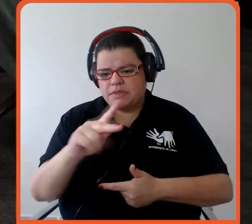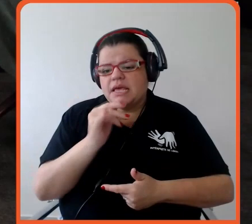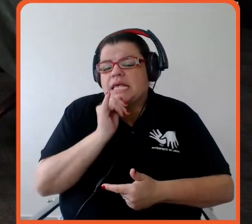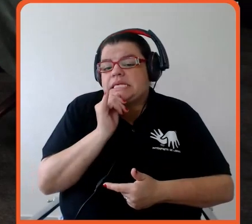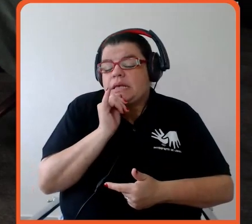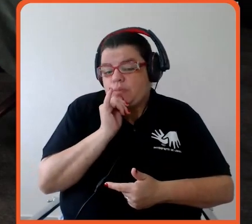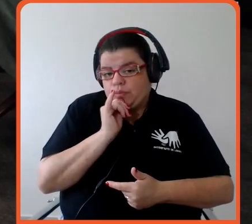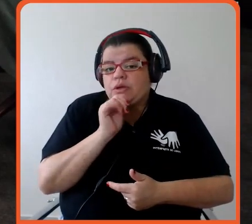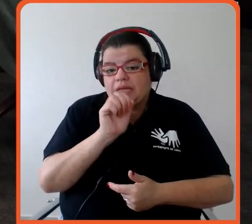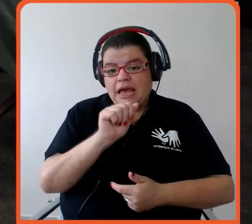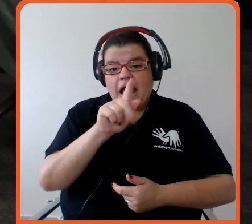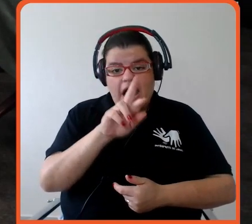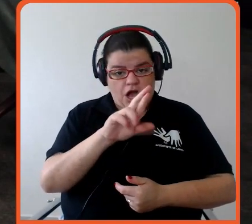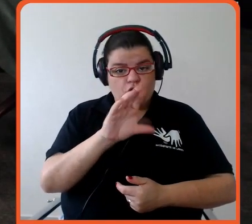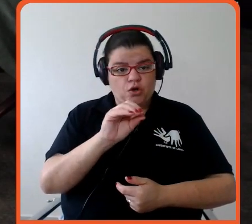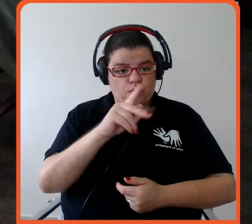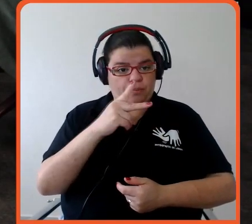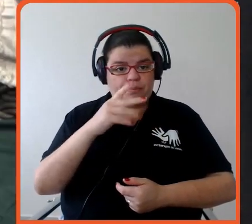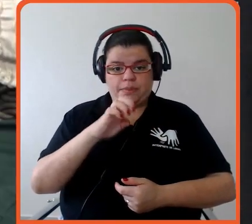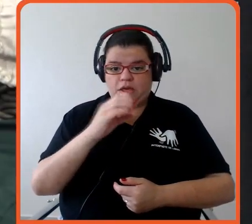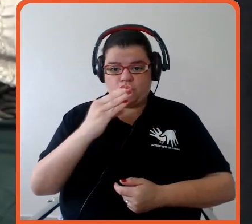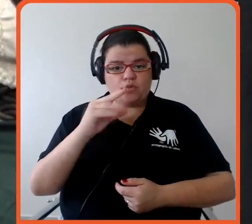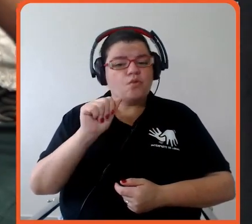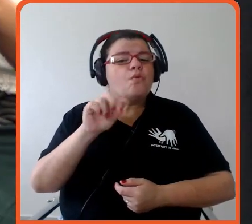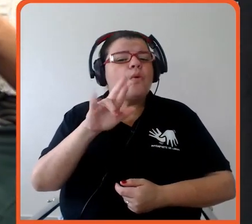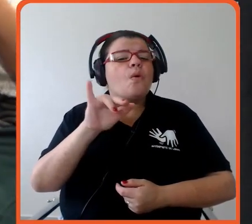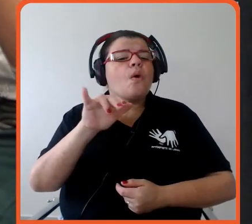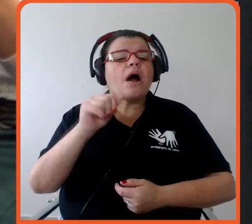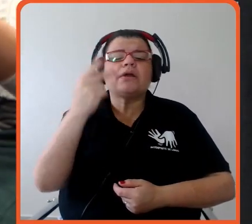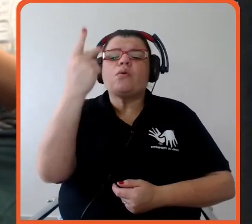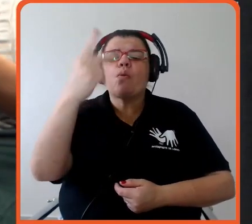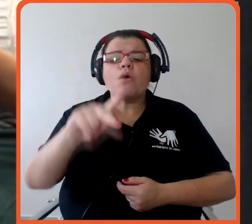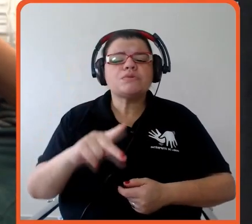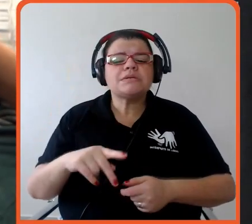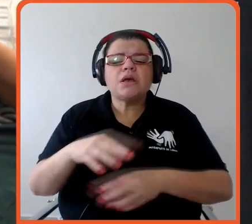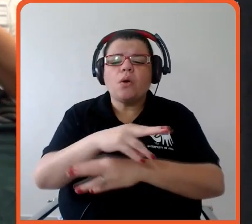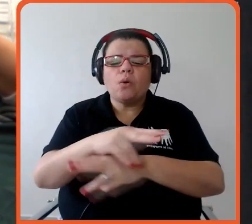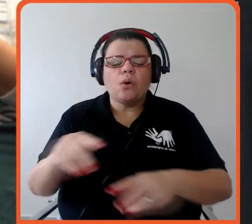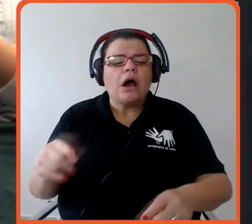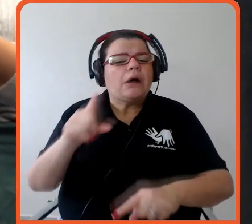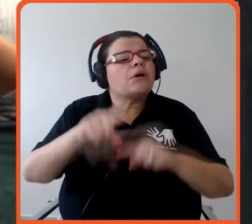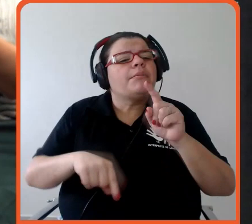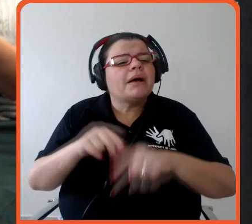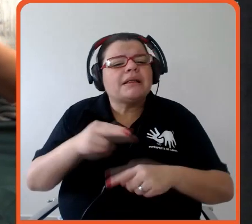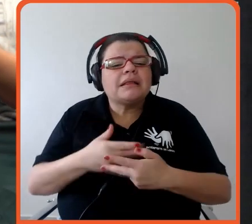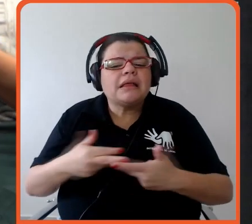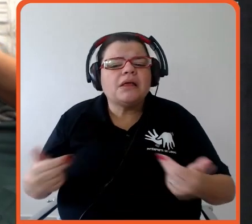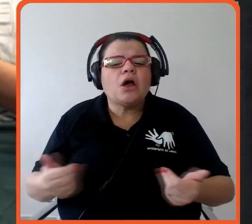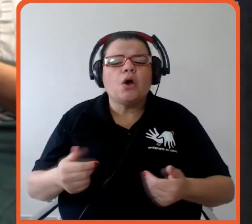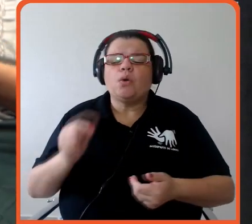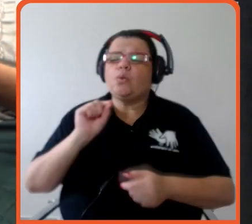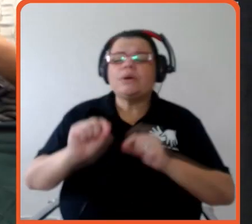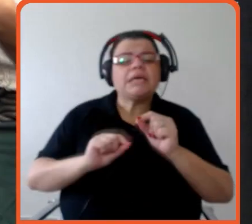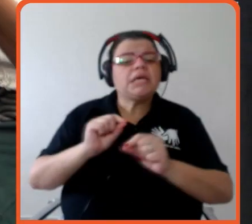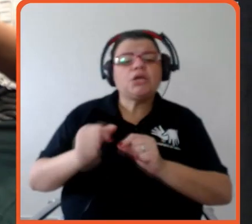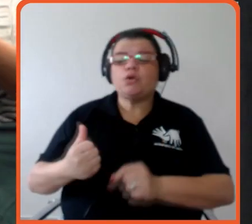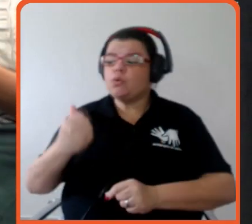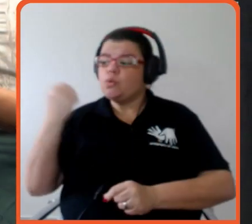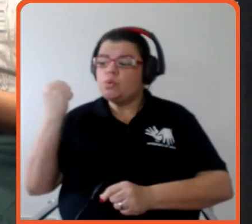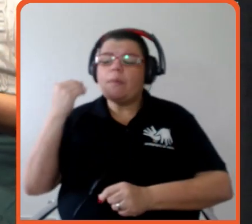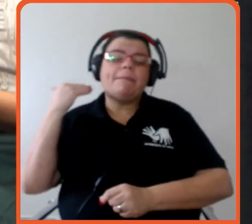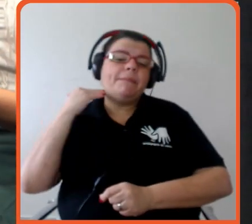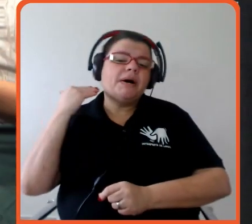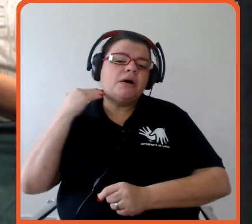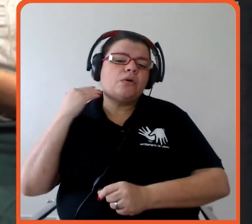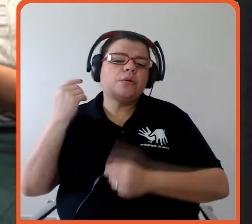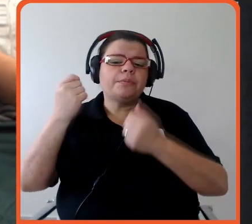principais relacionados ao setor? O que é você tem que enfrentar? O que é é material? O que é que o banco, por exemplo, vai olhar na hora